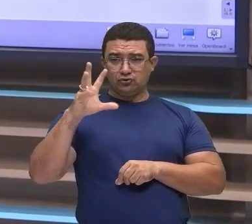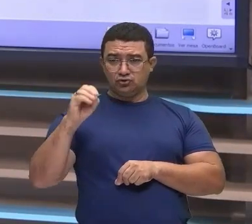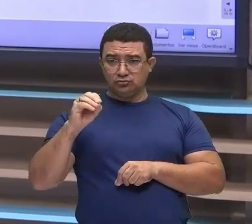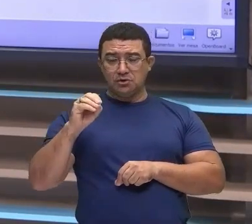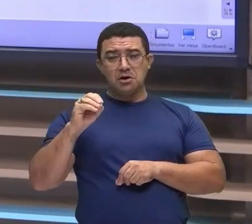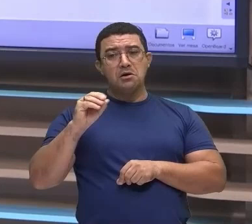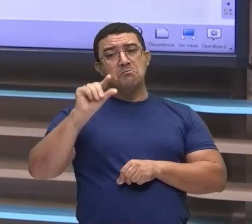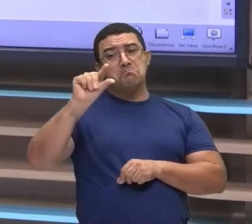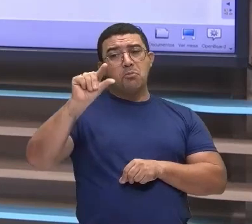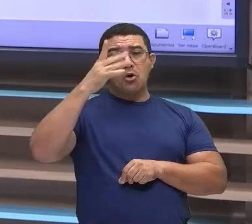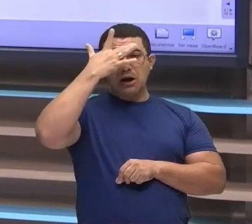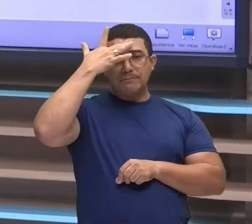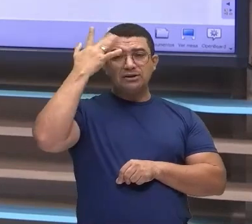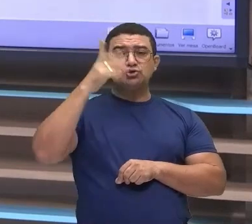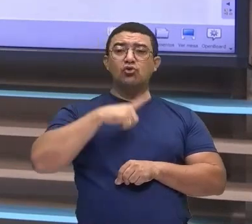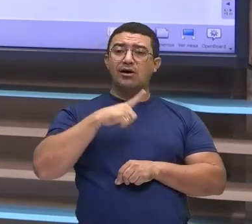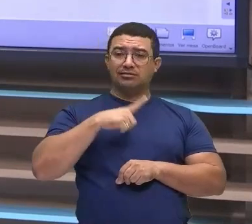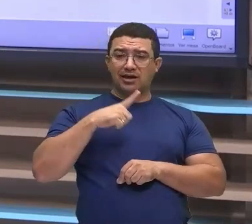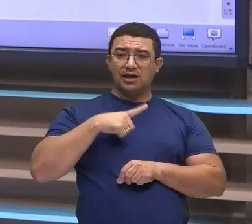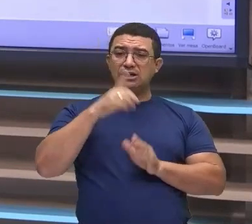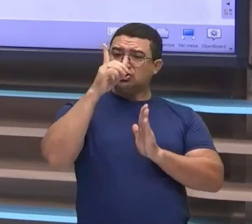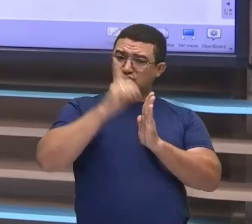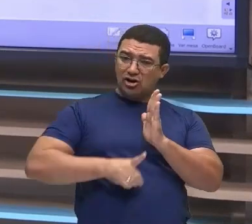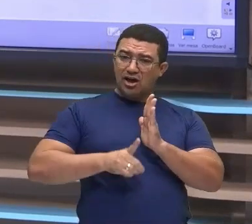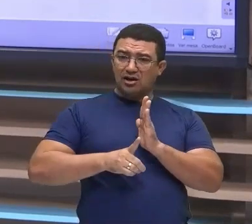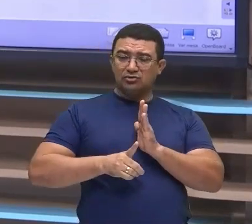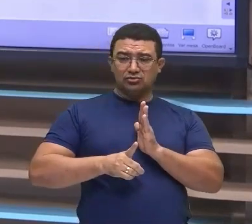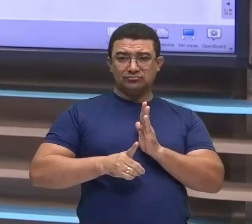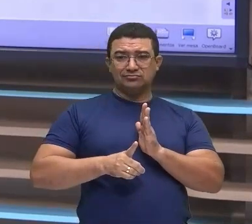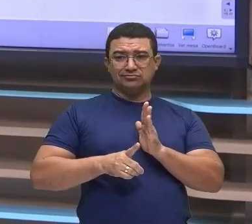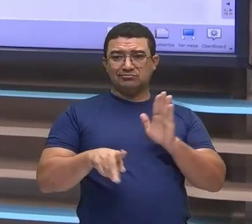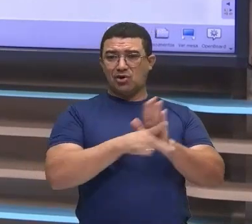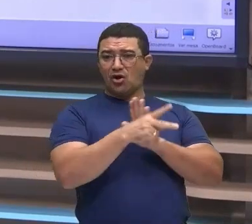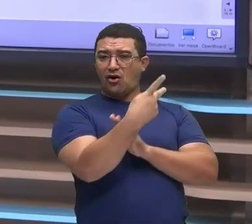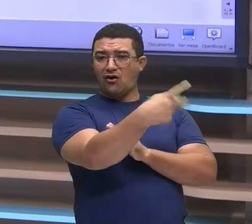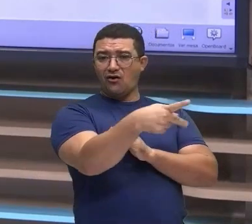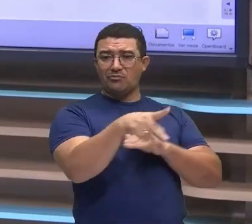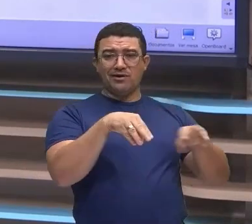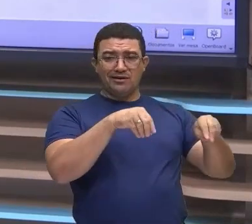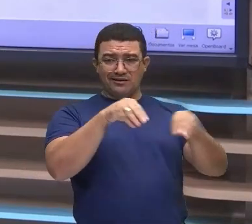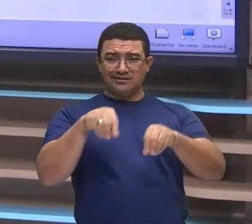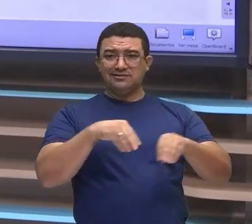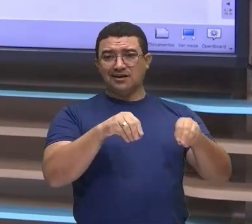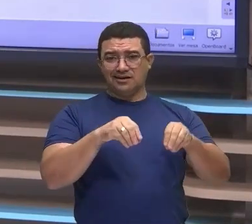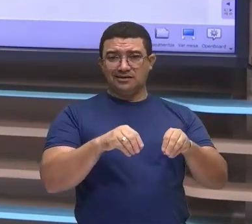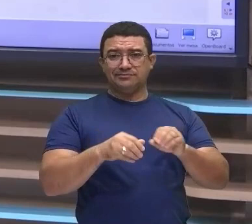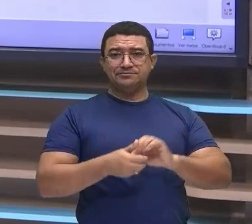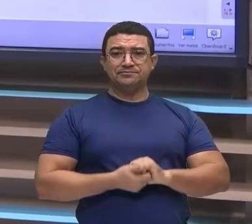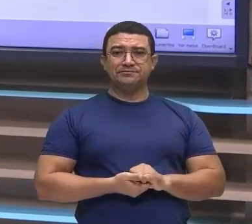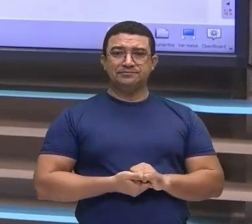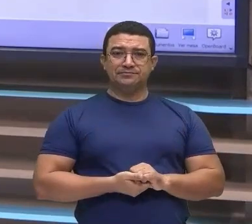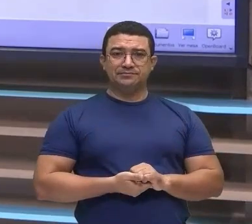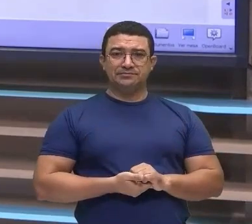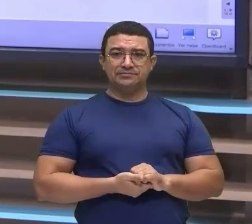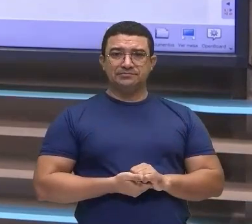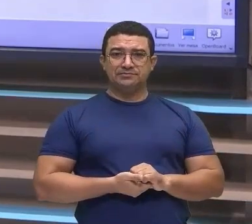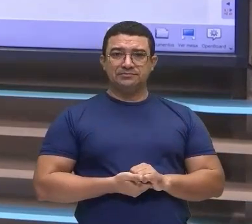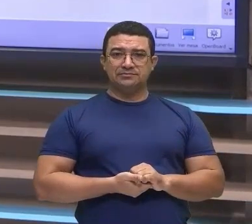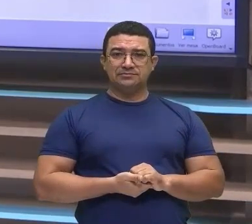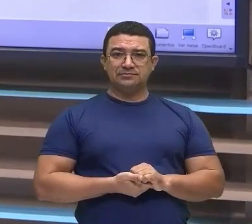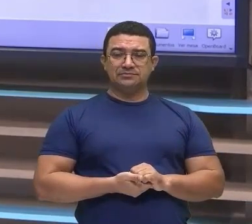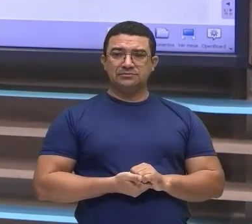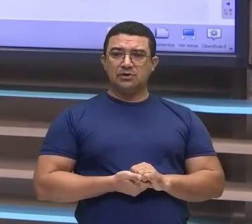Então, ali a gente vai encontrar essa concentração fundiária aqui no Brasil, né? Nessa concentração dessas